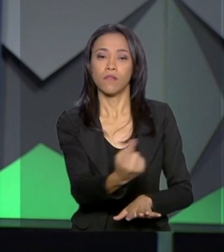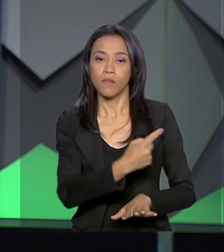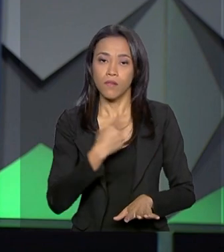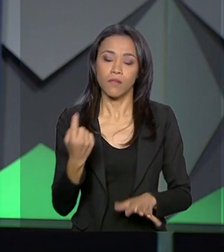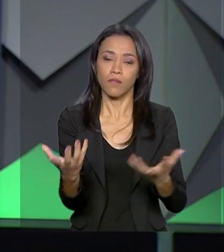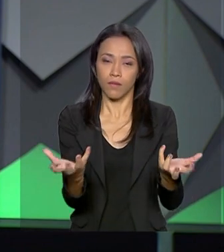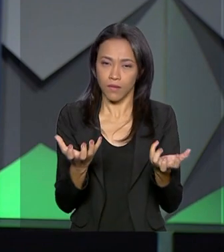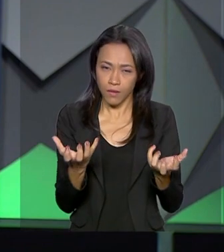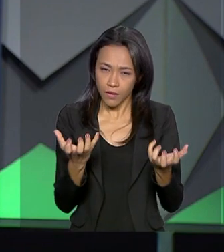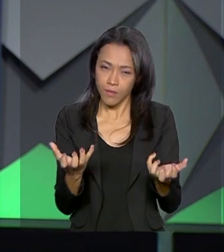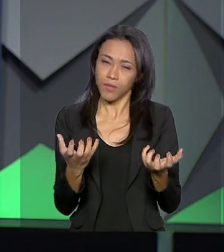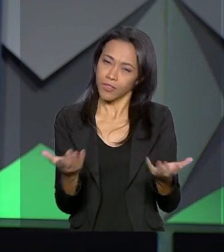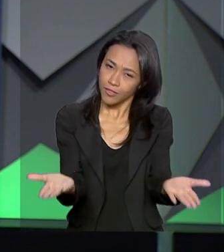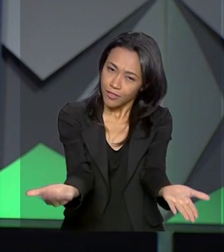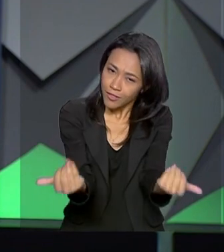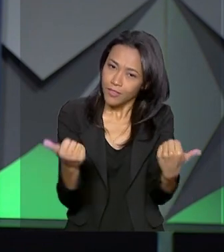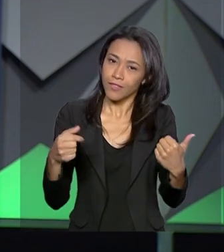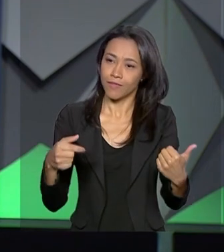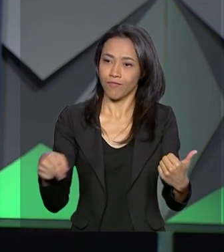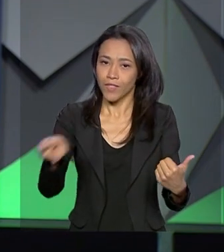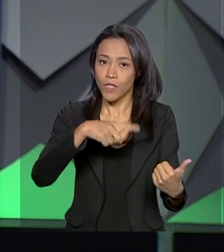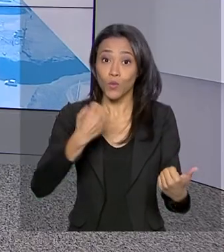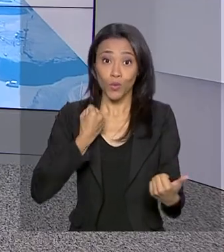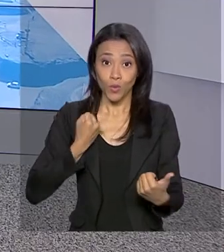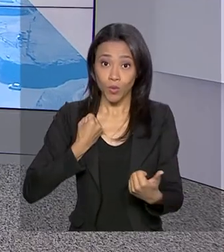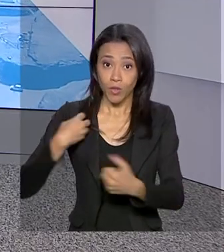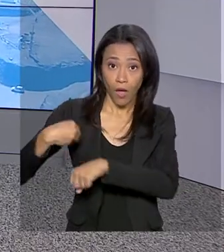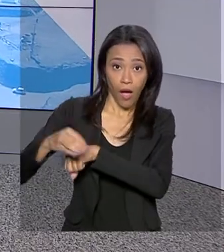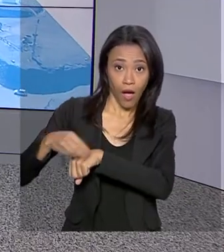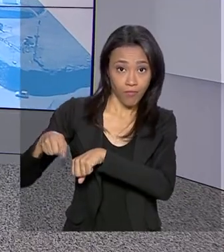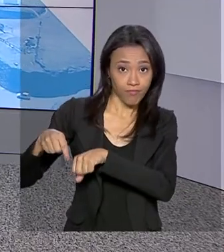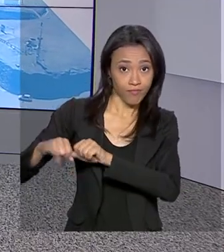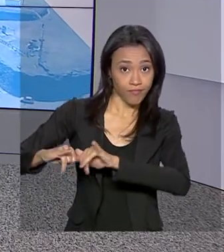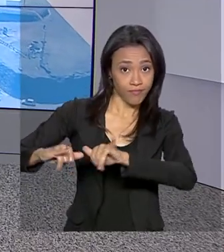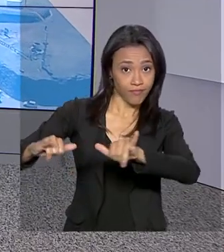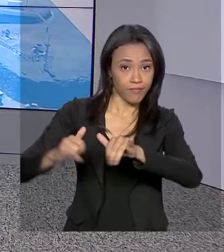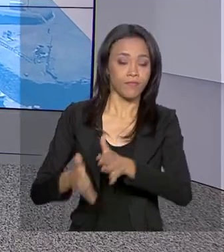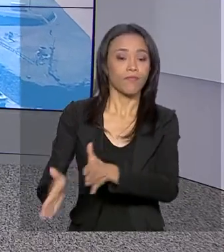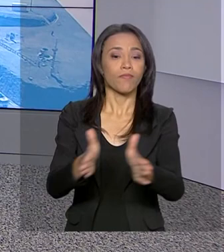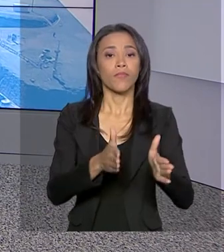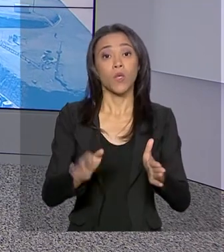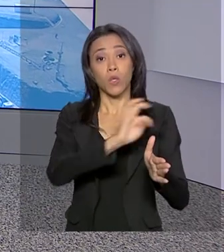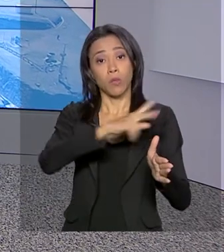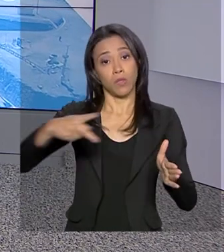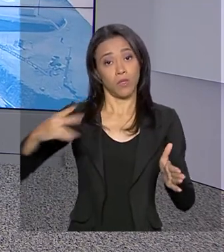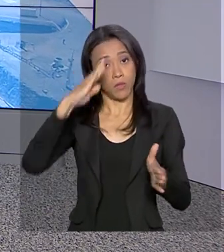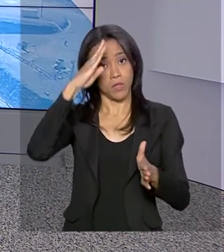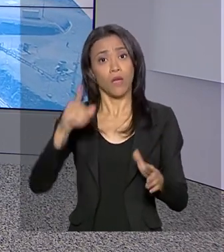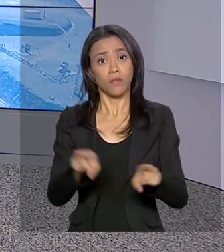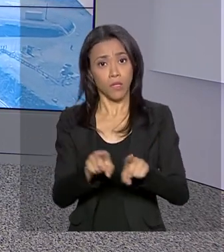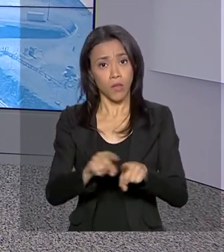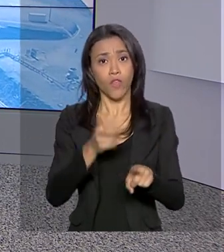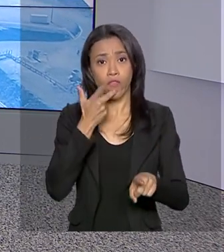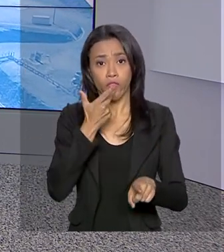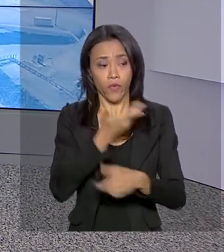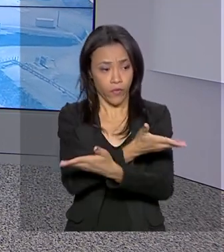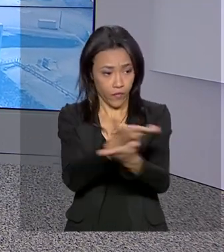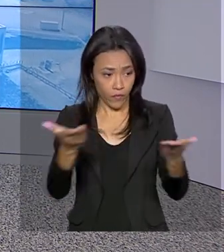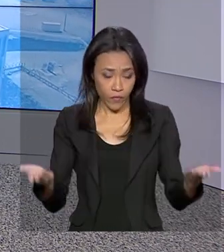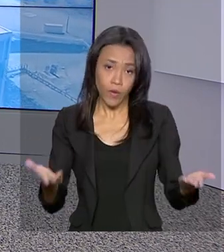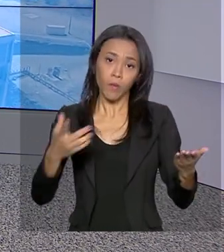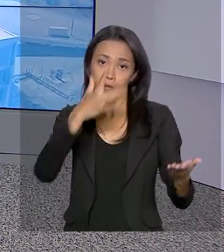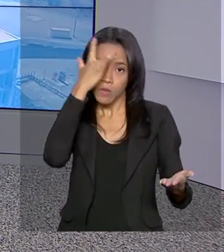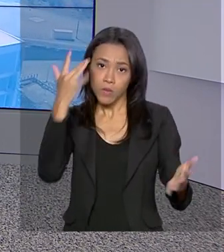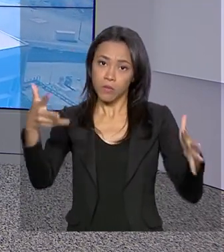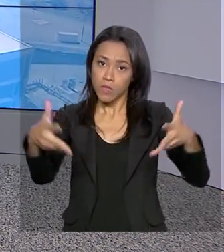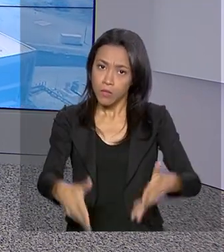queremos cativá-los. Os números estão aí. E o presidente Jair Bolsonaro disse ainda aos participantes que o Brasil